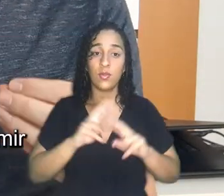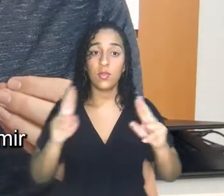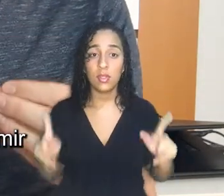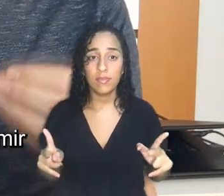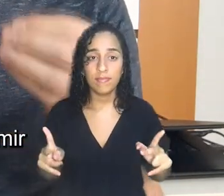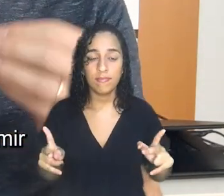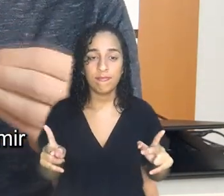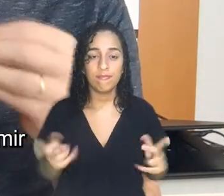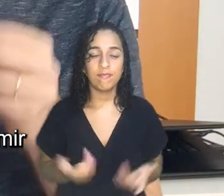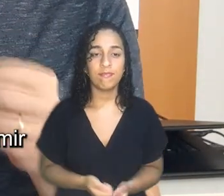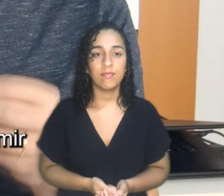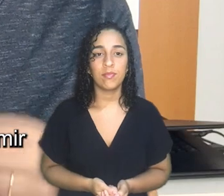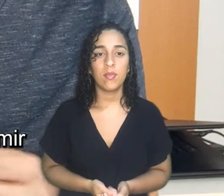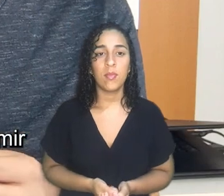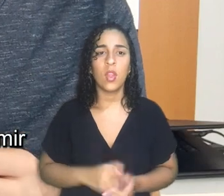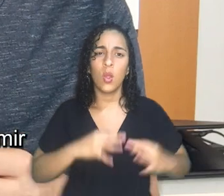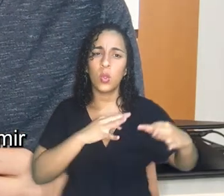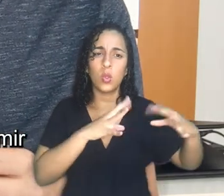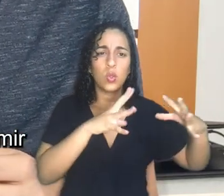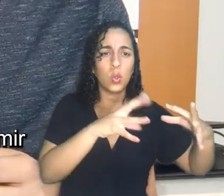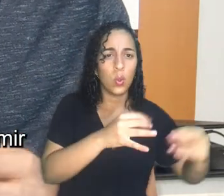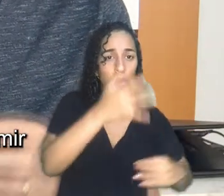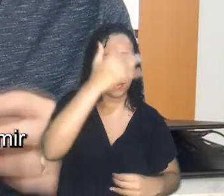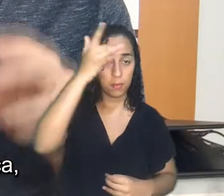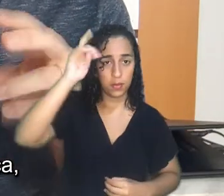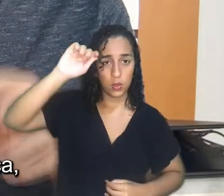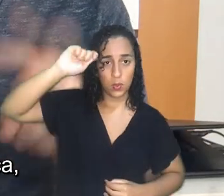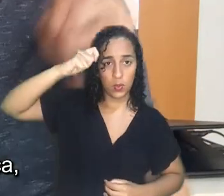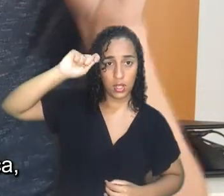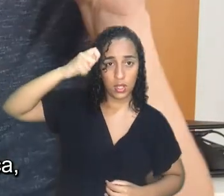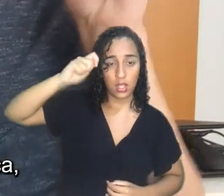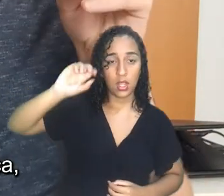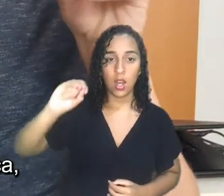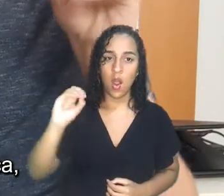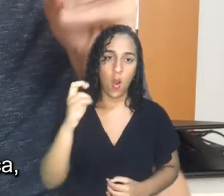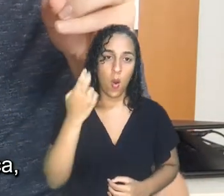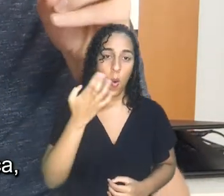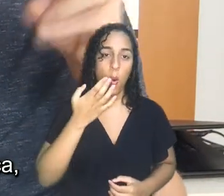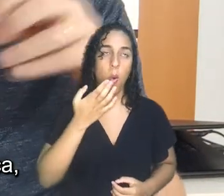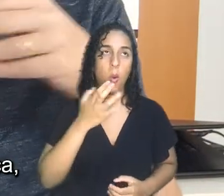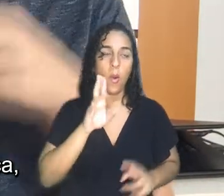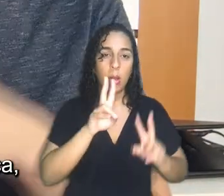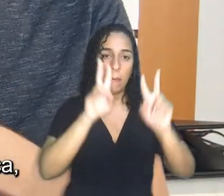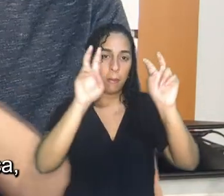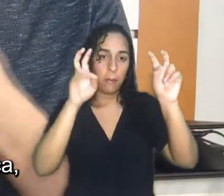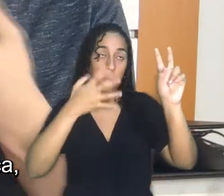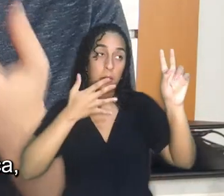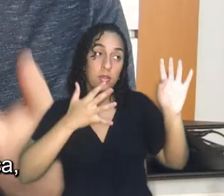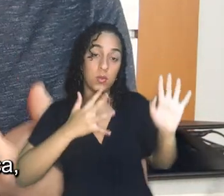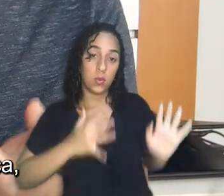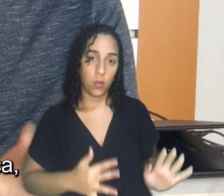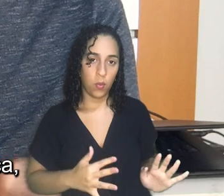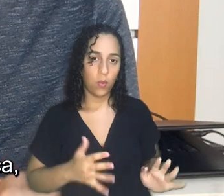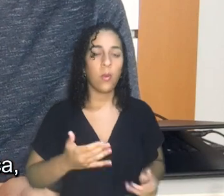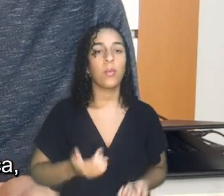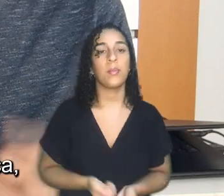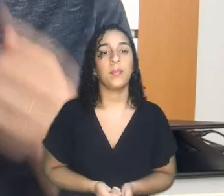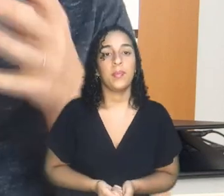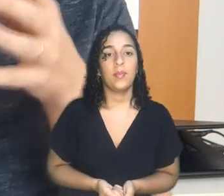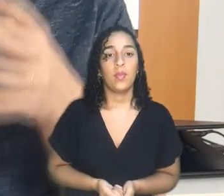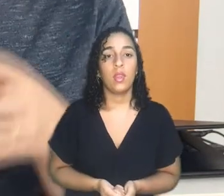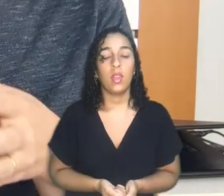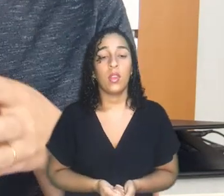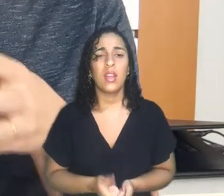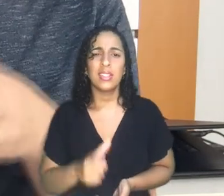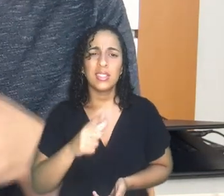mesma forma, a gente não pode assumir que todas as pessoas negras ou chamadas de cor, como muitas eram referenciadas na época,